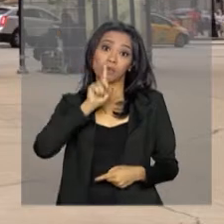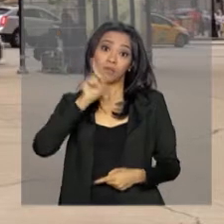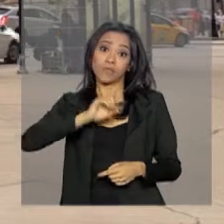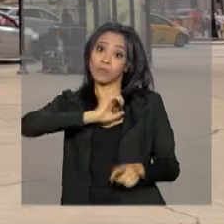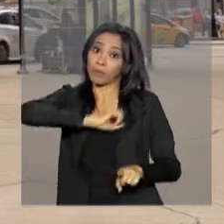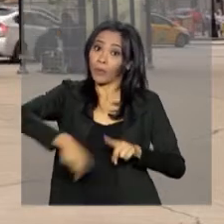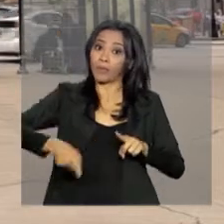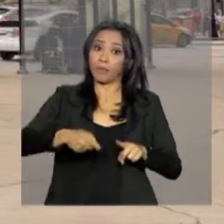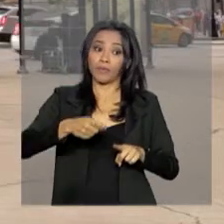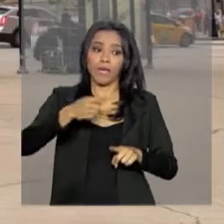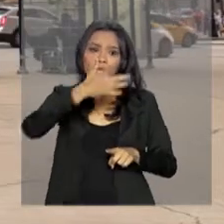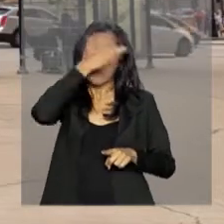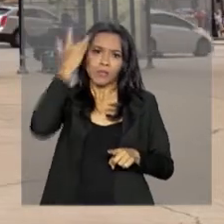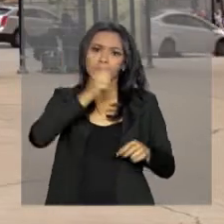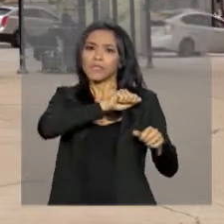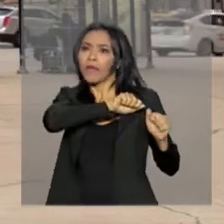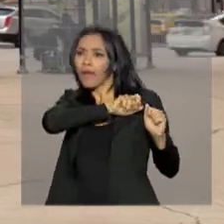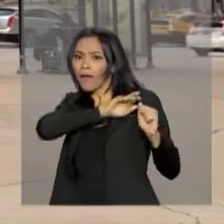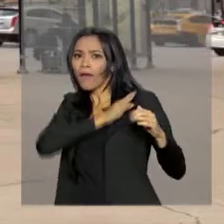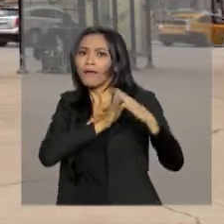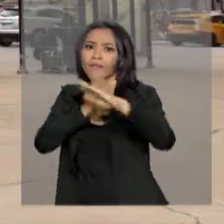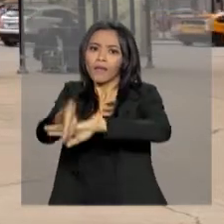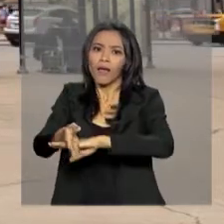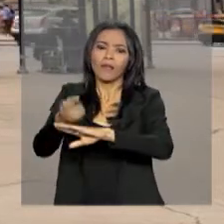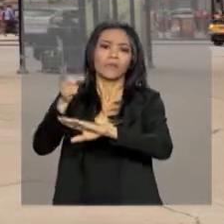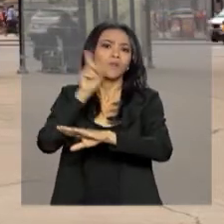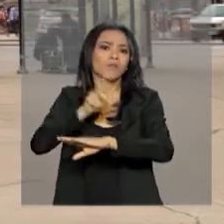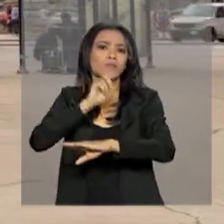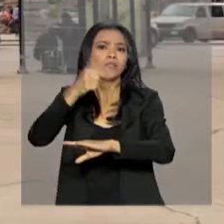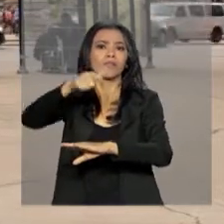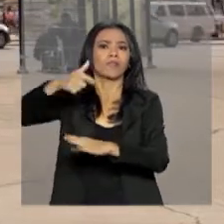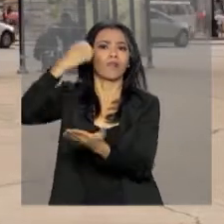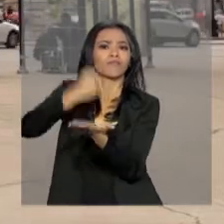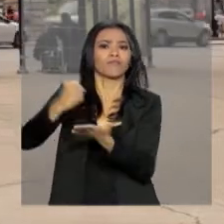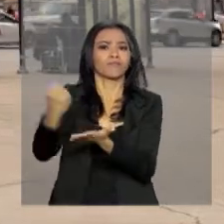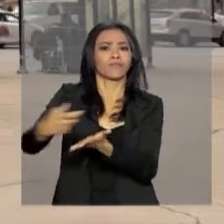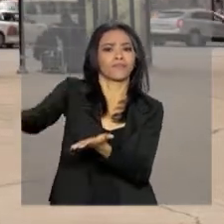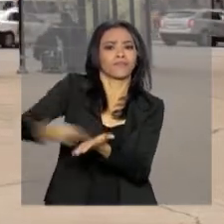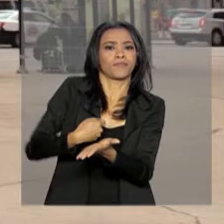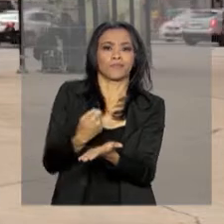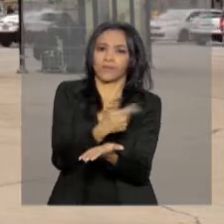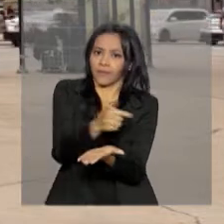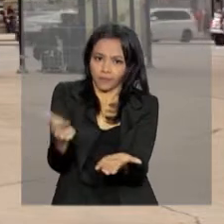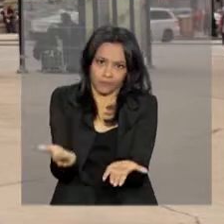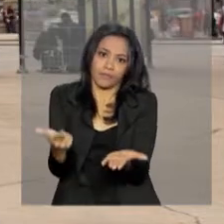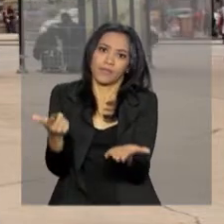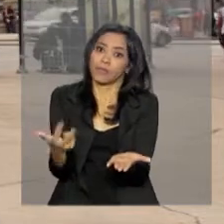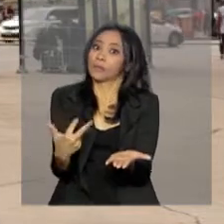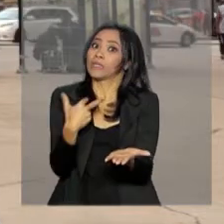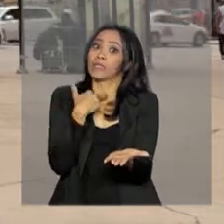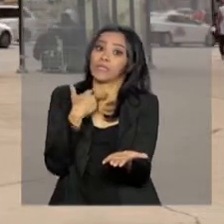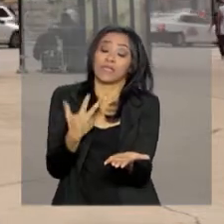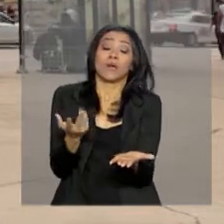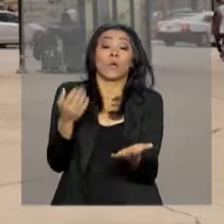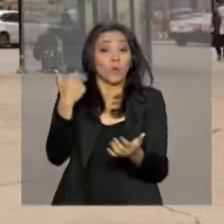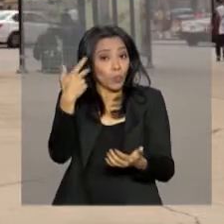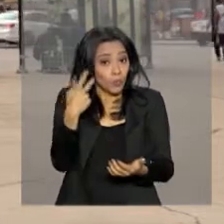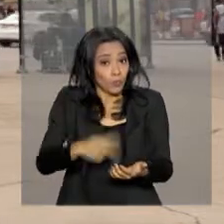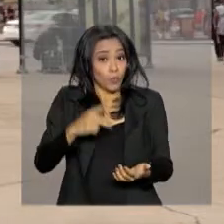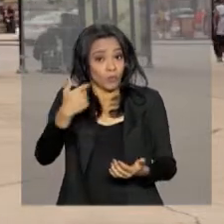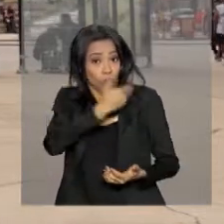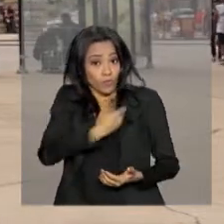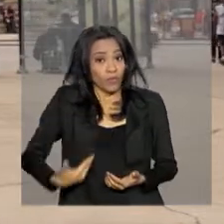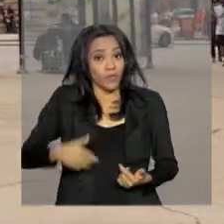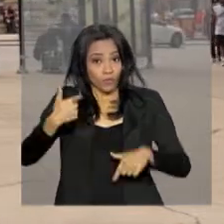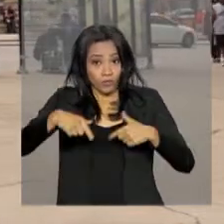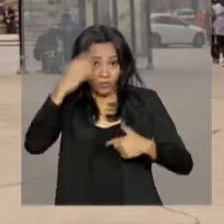implementada em maio pelo presidente norte-americano, Donald Trump. Segundo o ministro de Direitos Humanos, o governo brasileiro está trabalhando para que a vontade